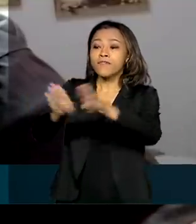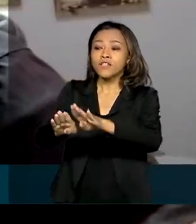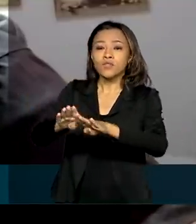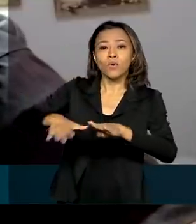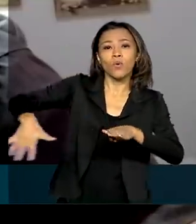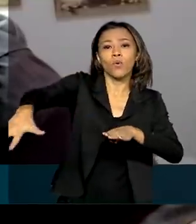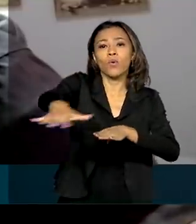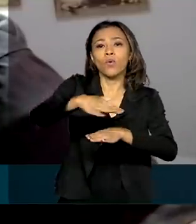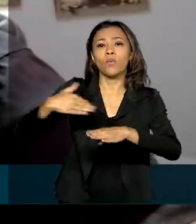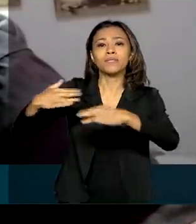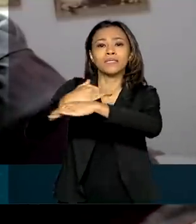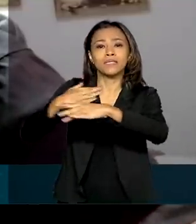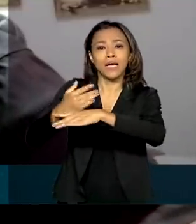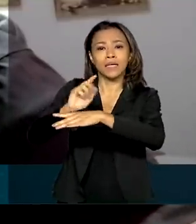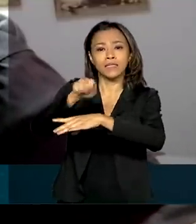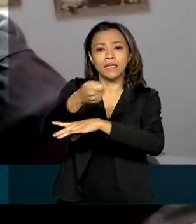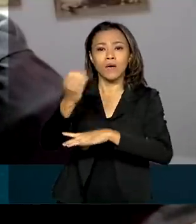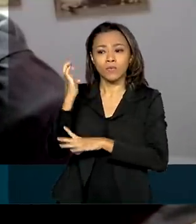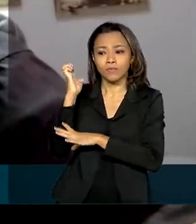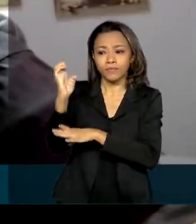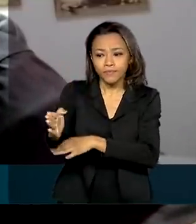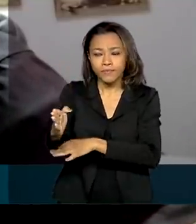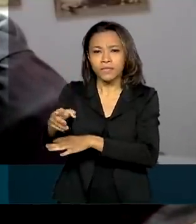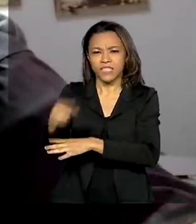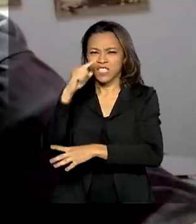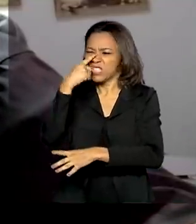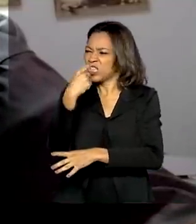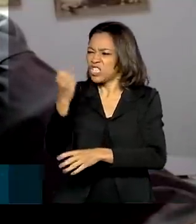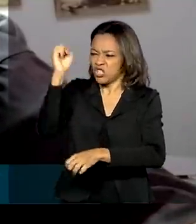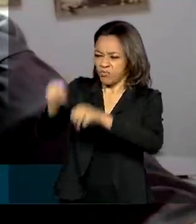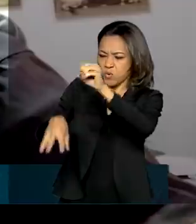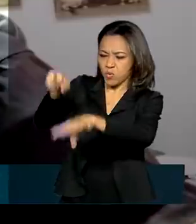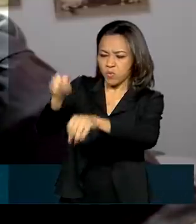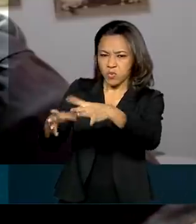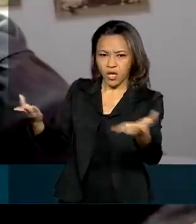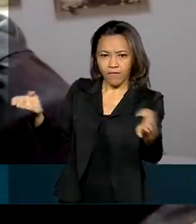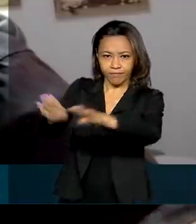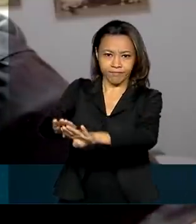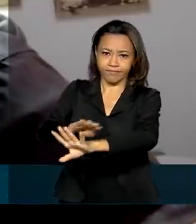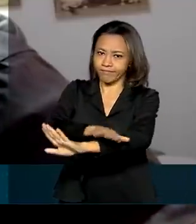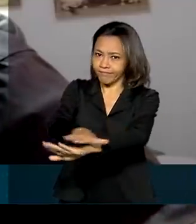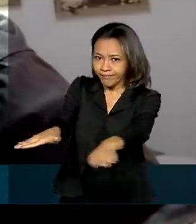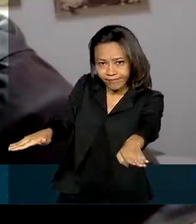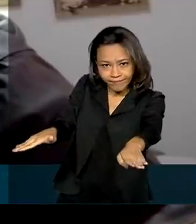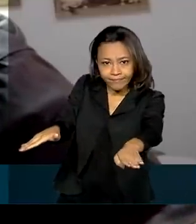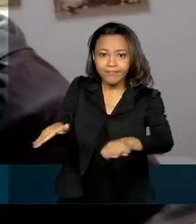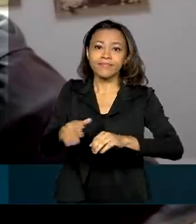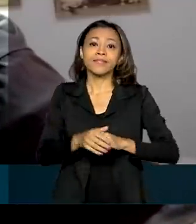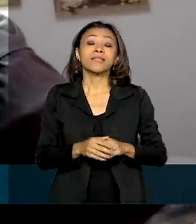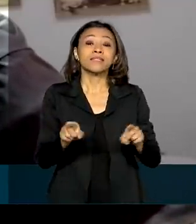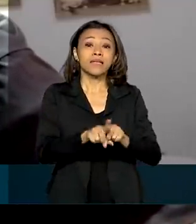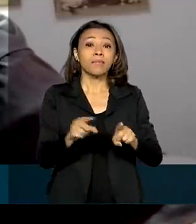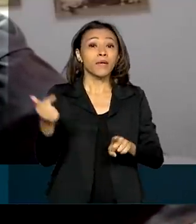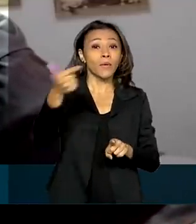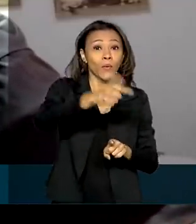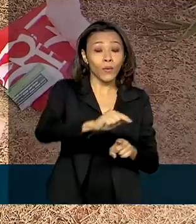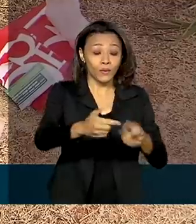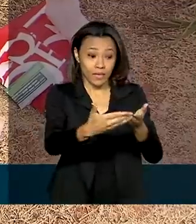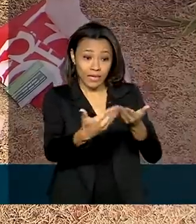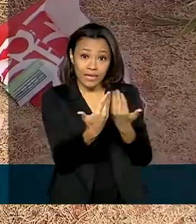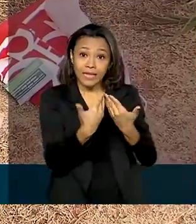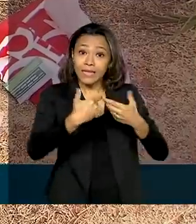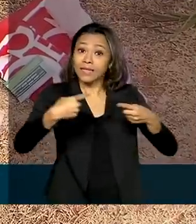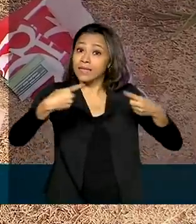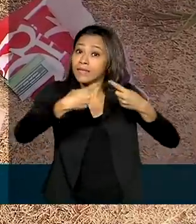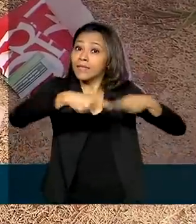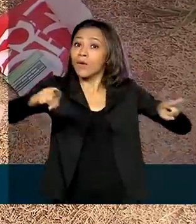para identificar tecnologias para remediar o antigo lixão. Também inaugurou seu primeiro aterro sanitário.